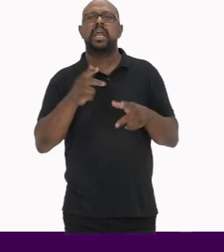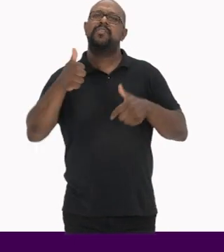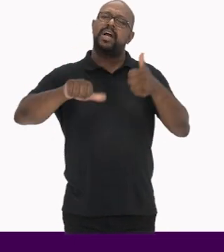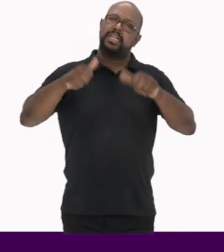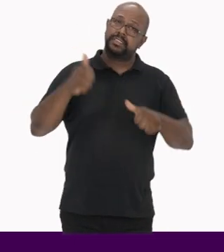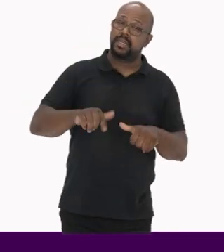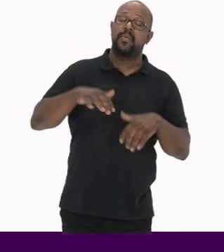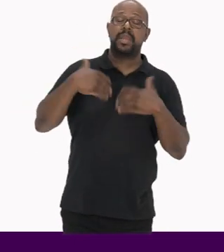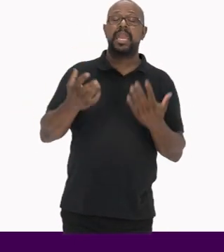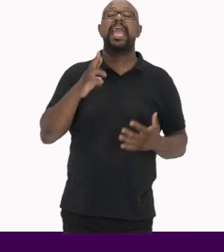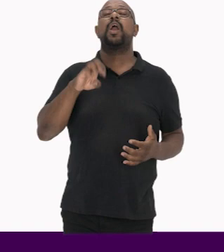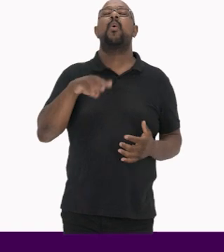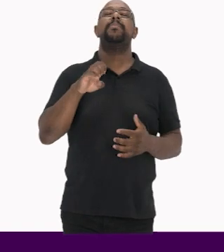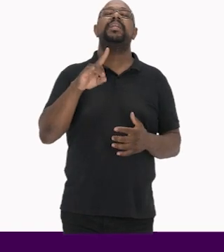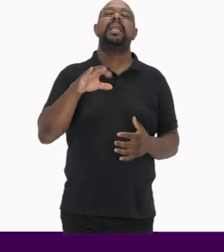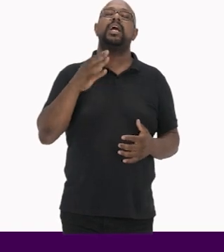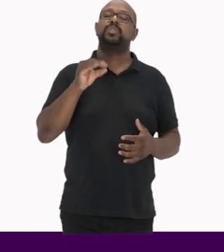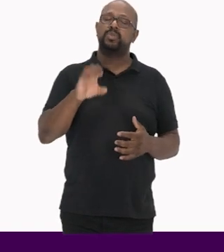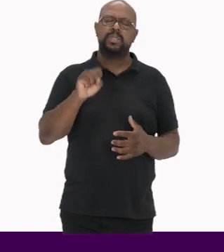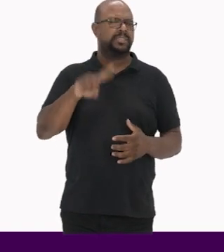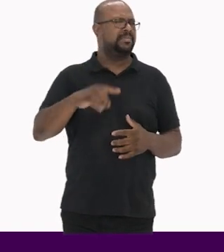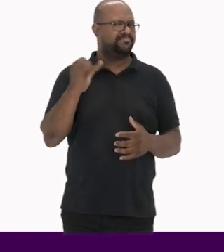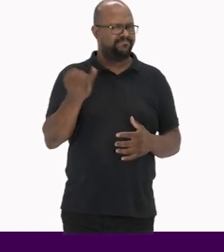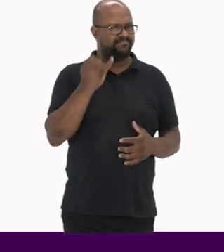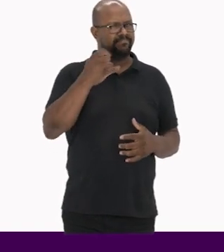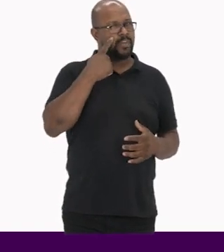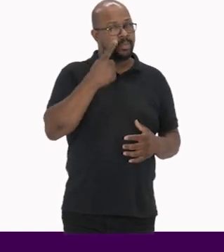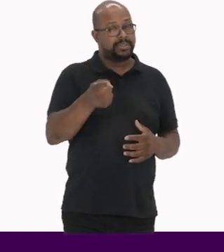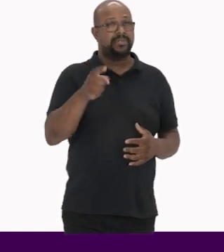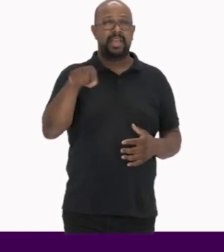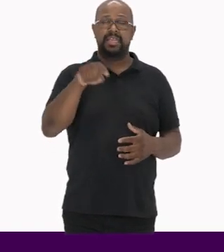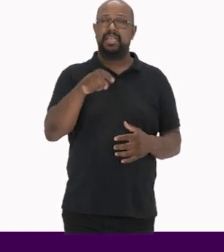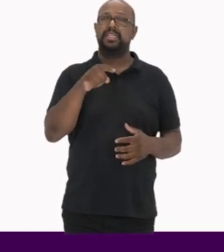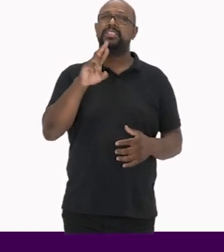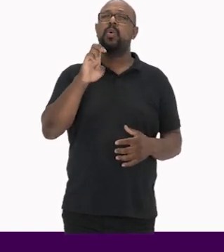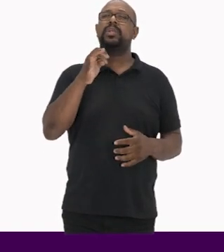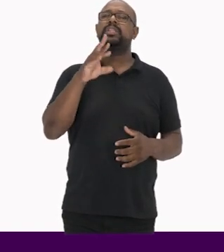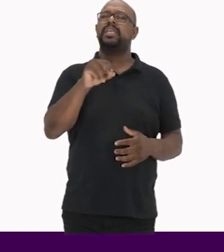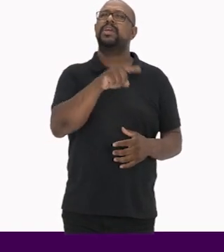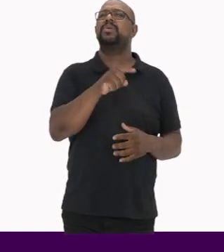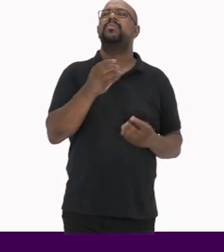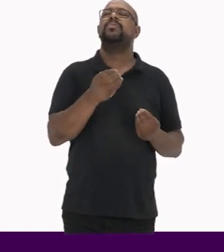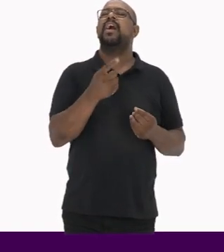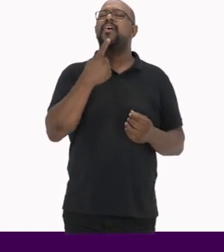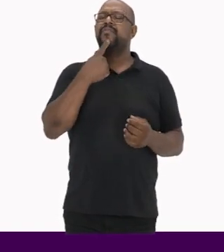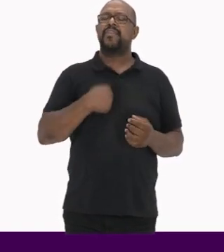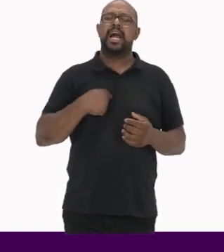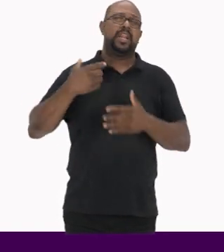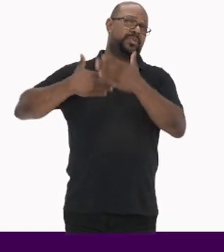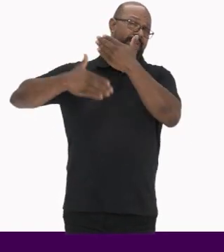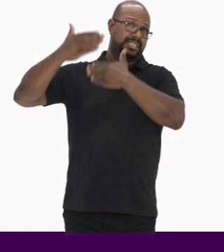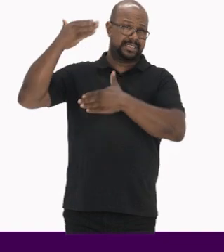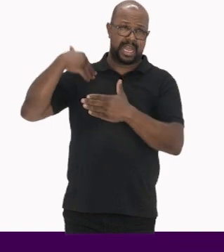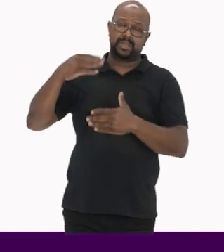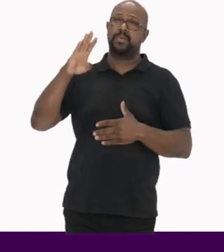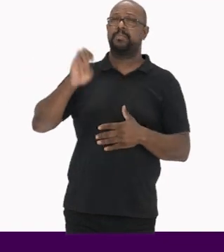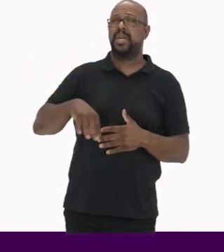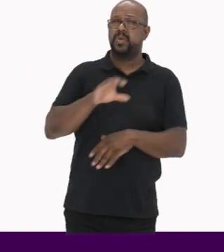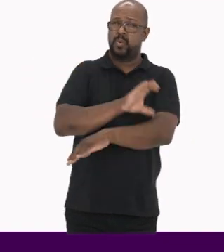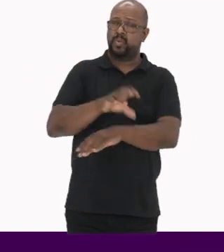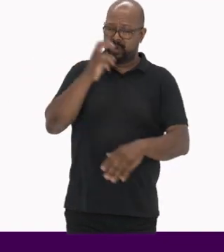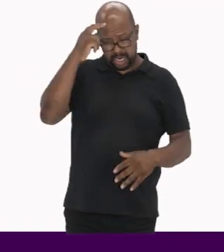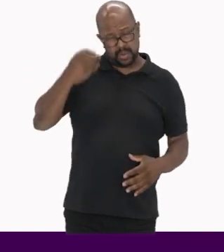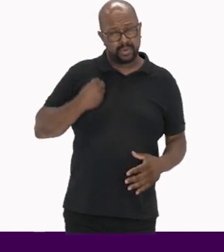avaliação e recomendações É interessante observar que esse roteiro, de alguma forma, fala do passado, bem